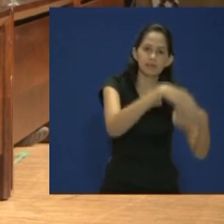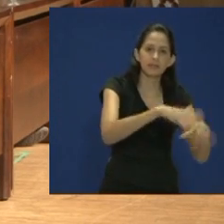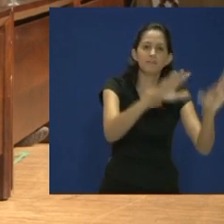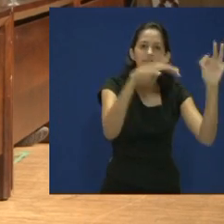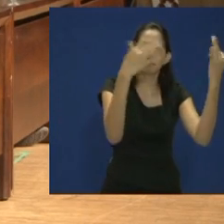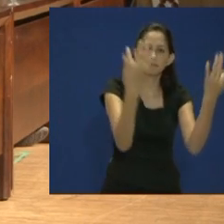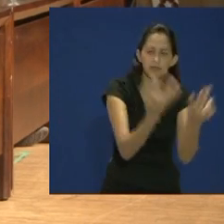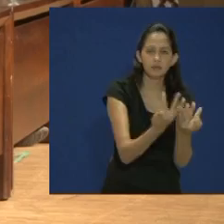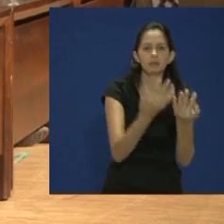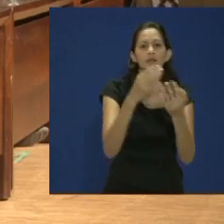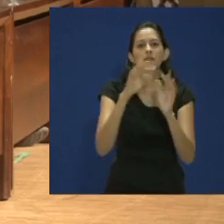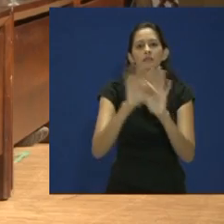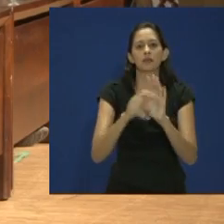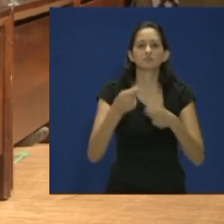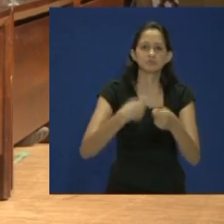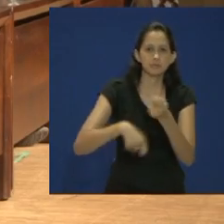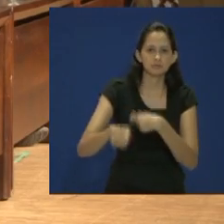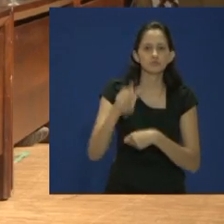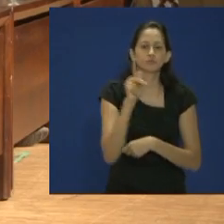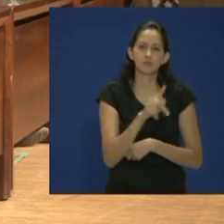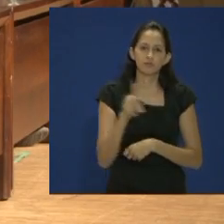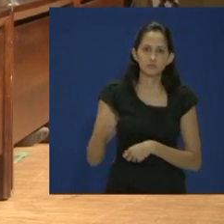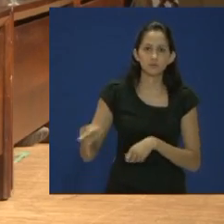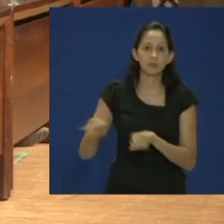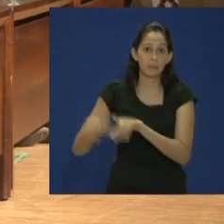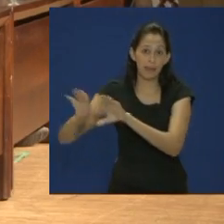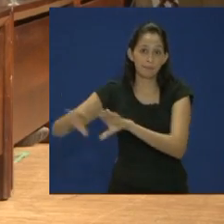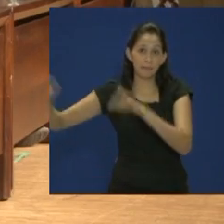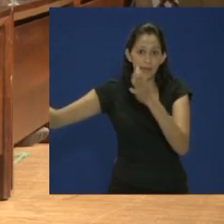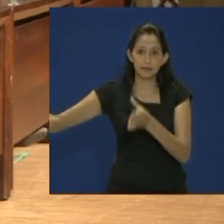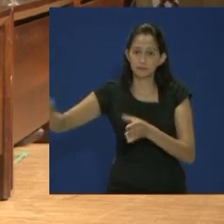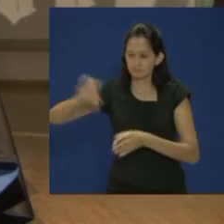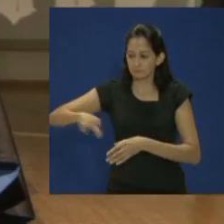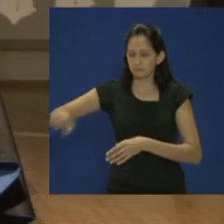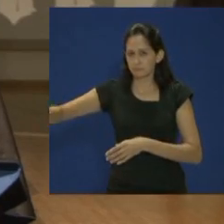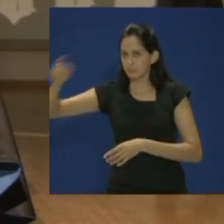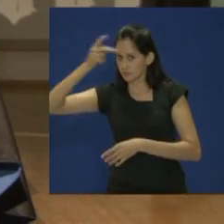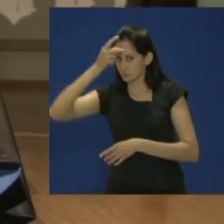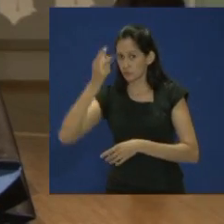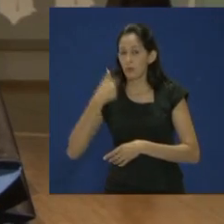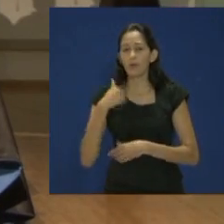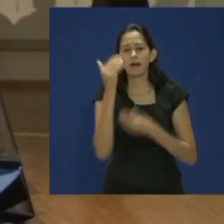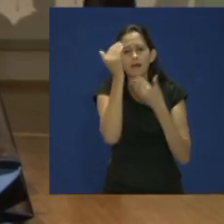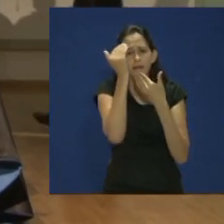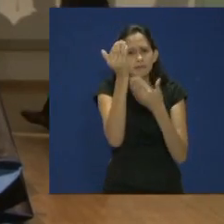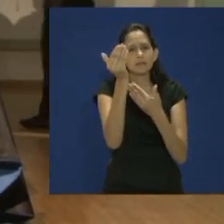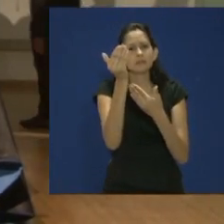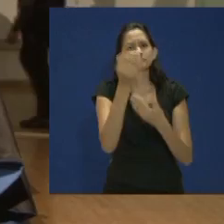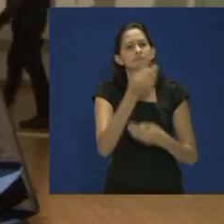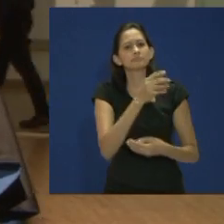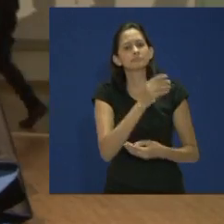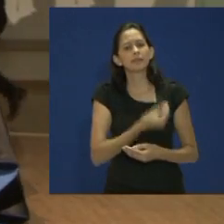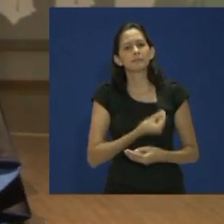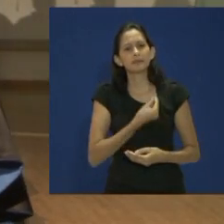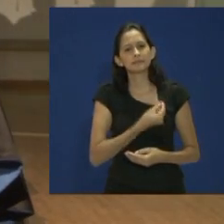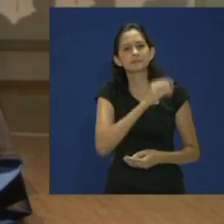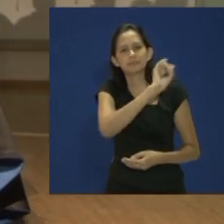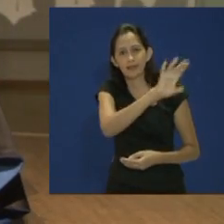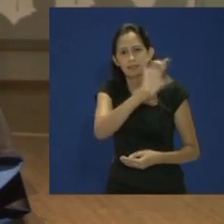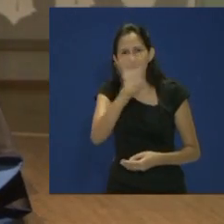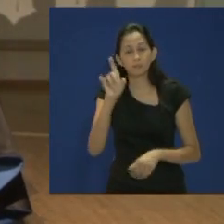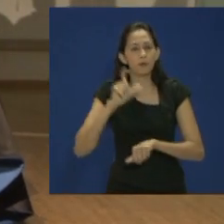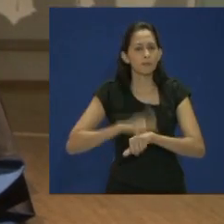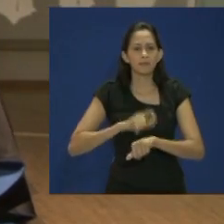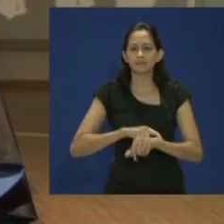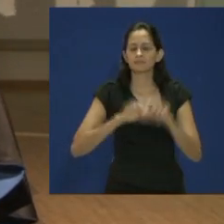docentes e técnicos administrativos. Agradeço, em nome de todos, a presença de vocês nesta data